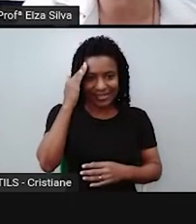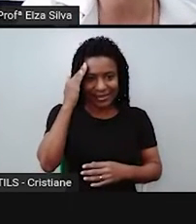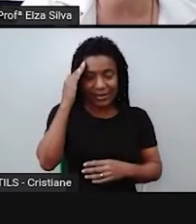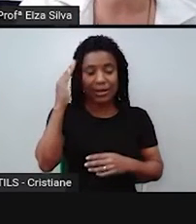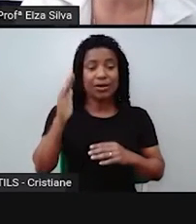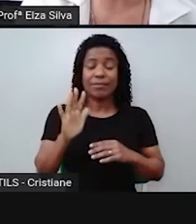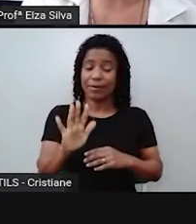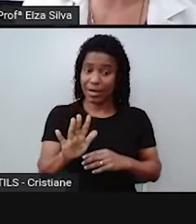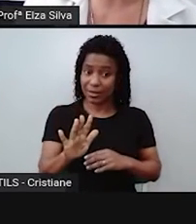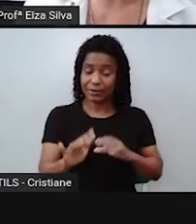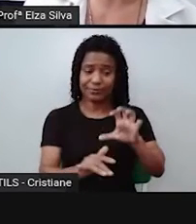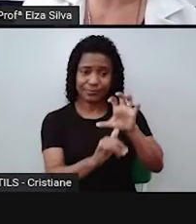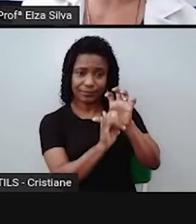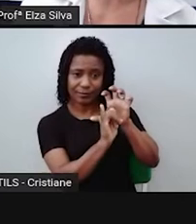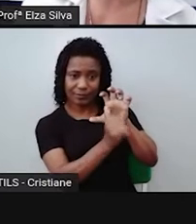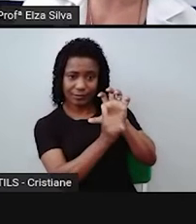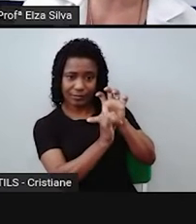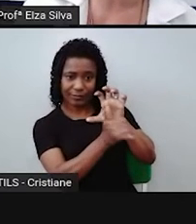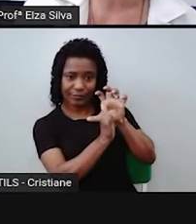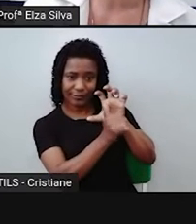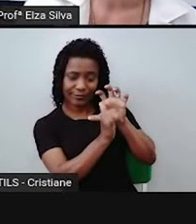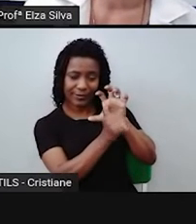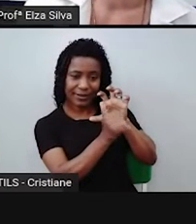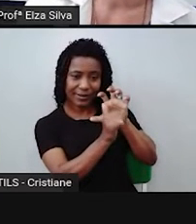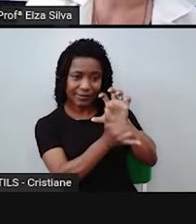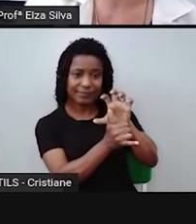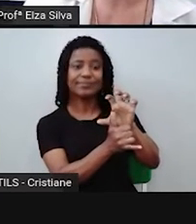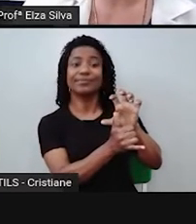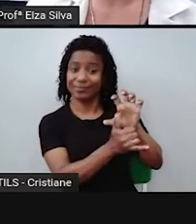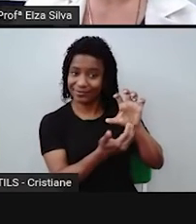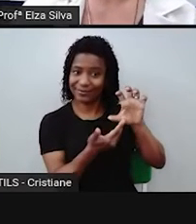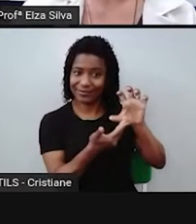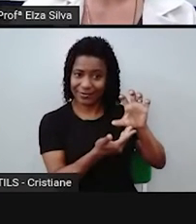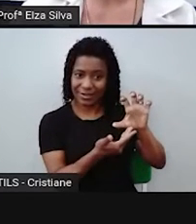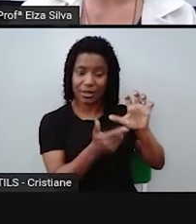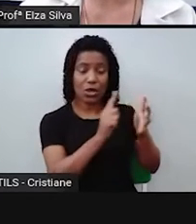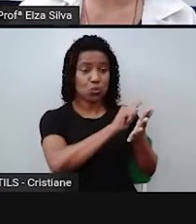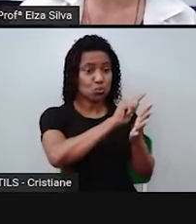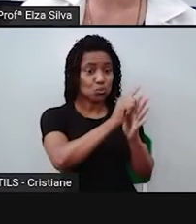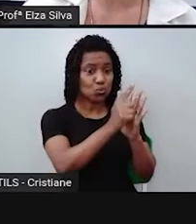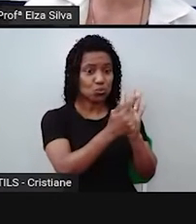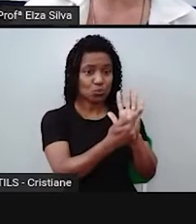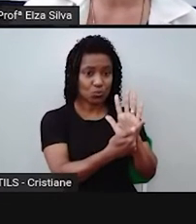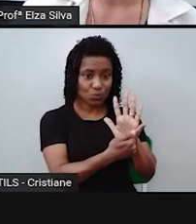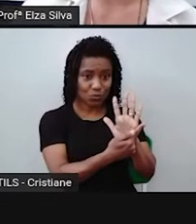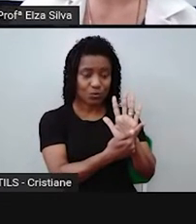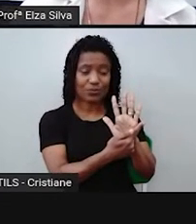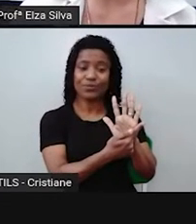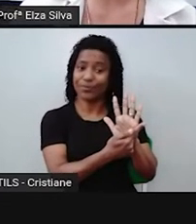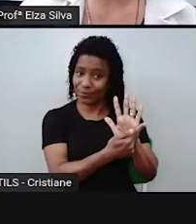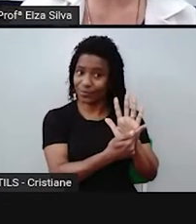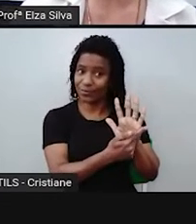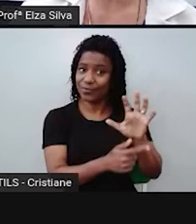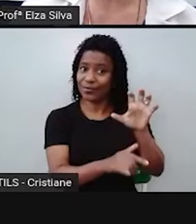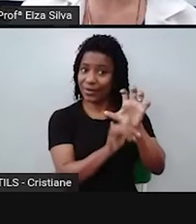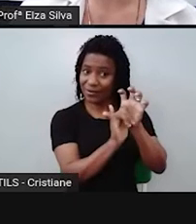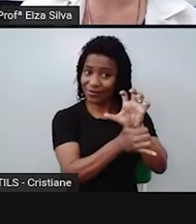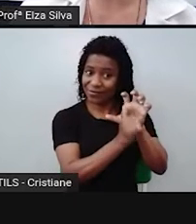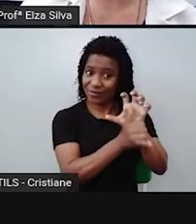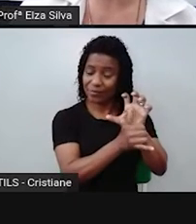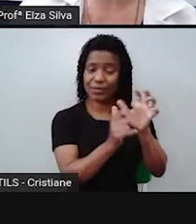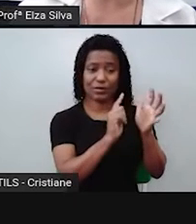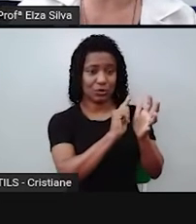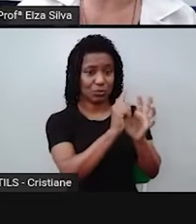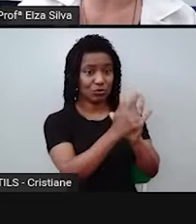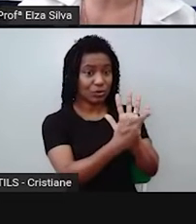fábulas, como eu disse antes para vocês, são gêneros, ou melhor, a fábula é um gênero